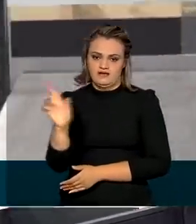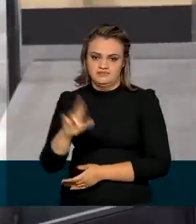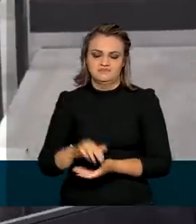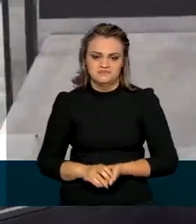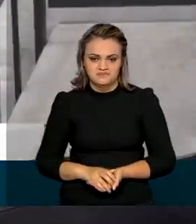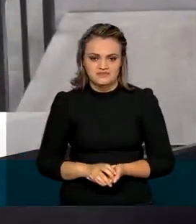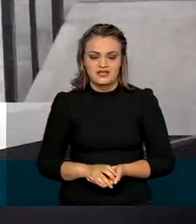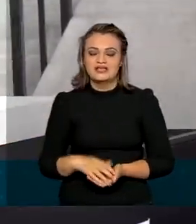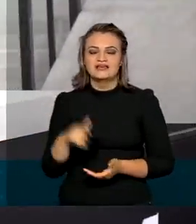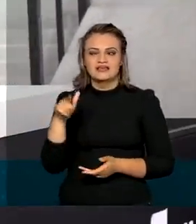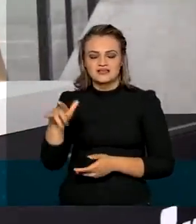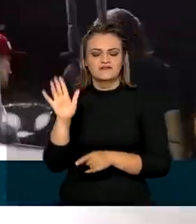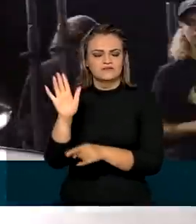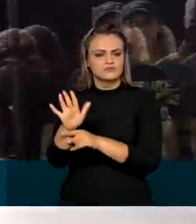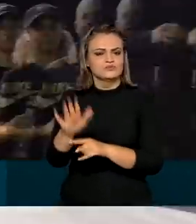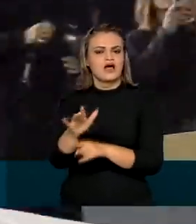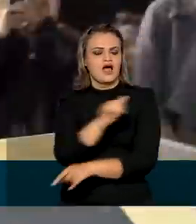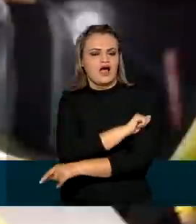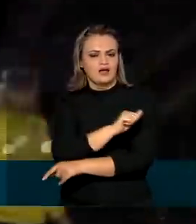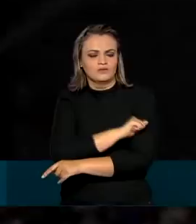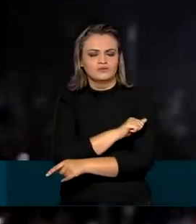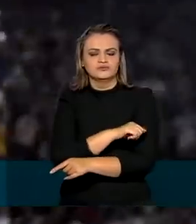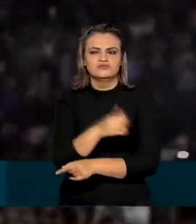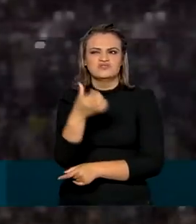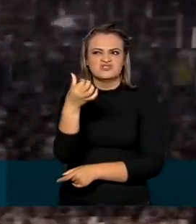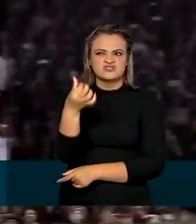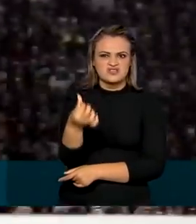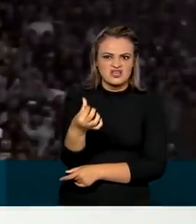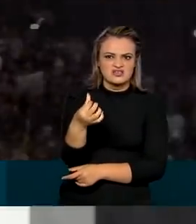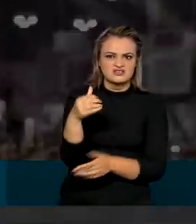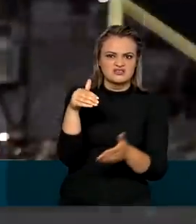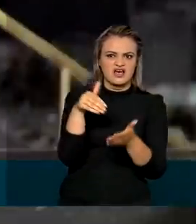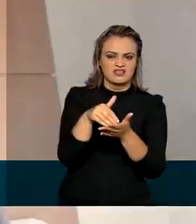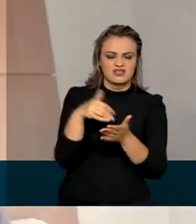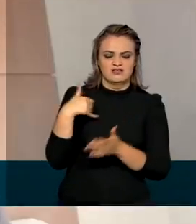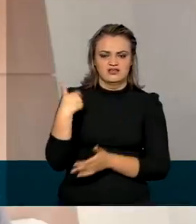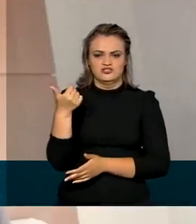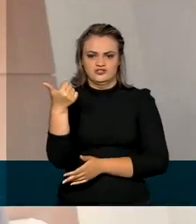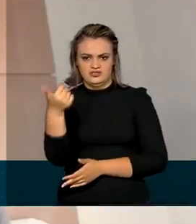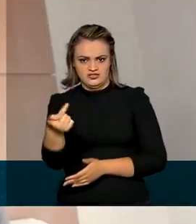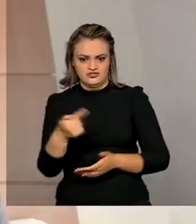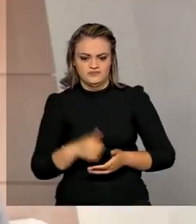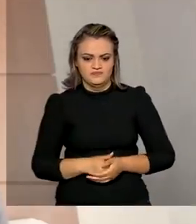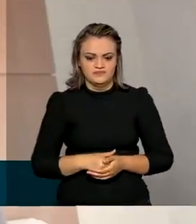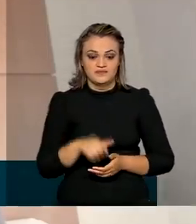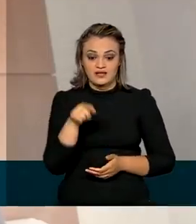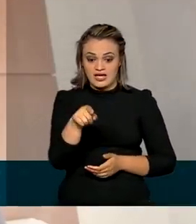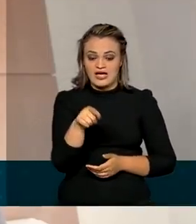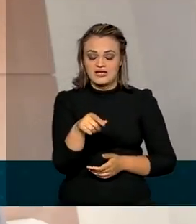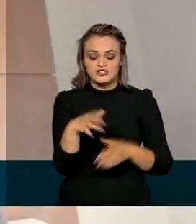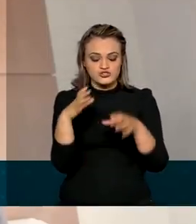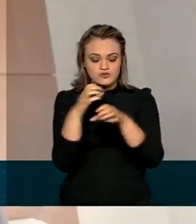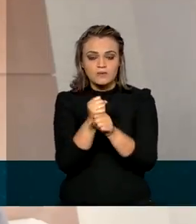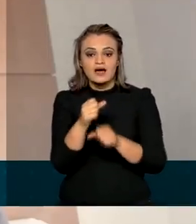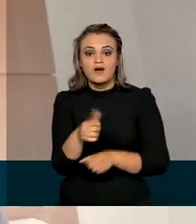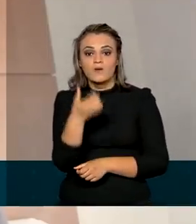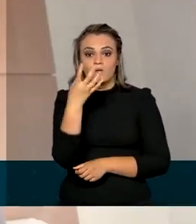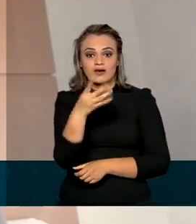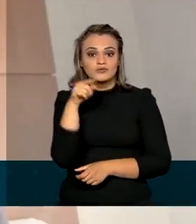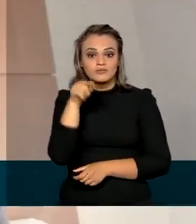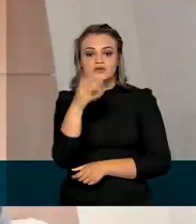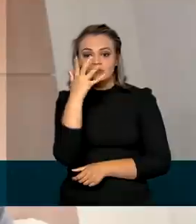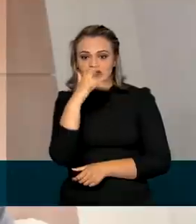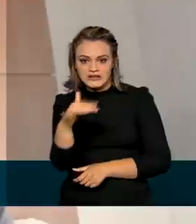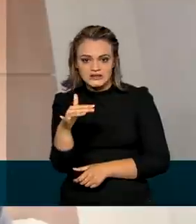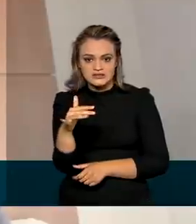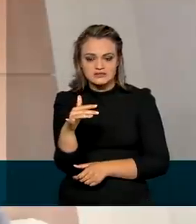reais. E vai atender alunos de 6 a 17 anos. E que a gente tenha assim 4 mil crianças no Brasil